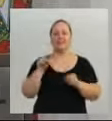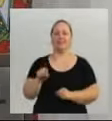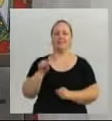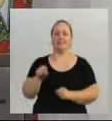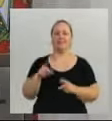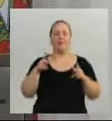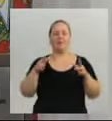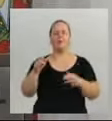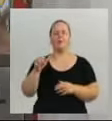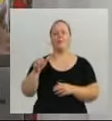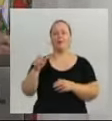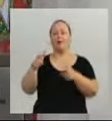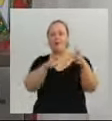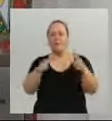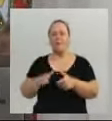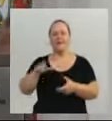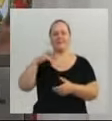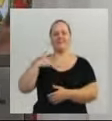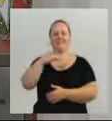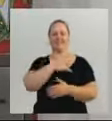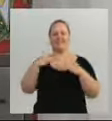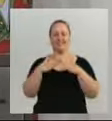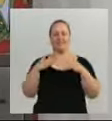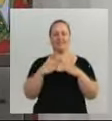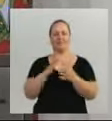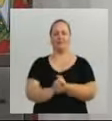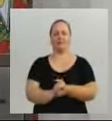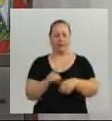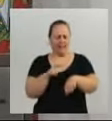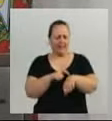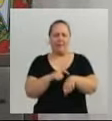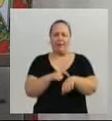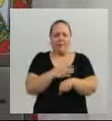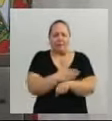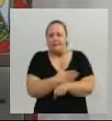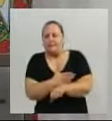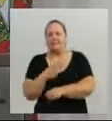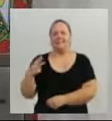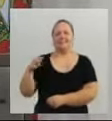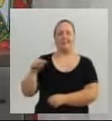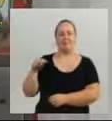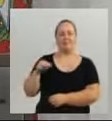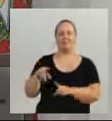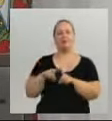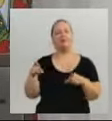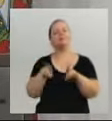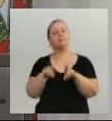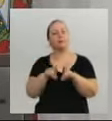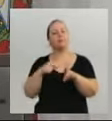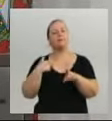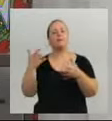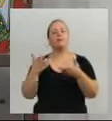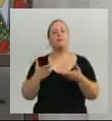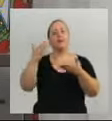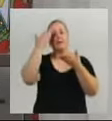AG Central. Não dá tempo de falar de tudo, senhor presidente, hoje são somente três minutinhos, mas eu quero também agradecer